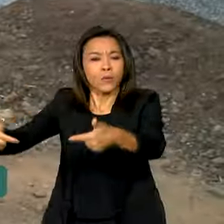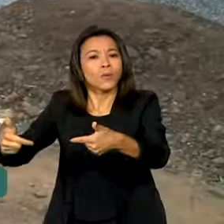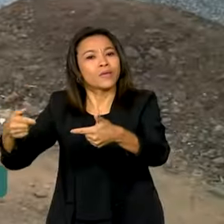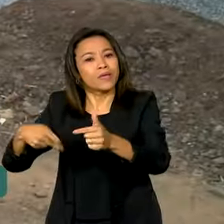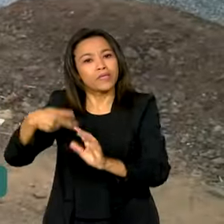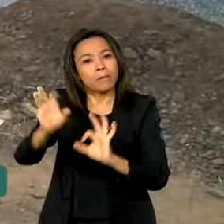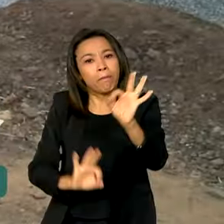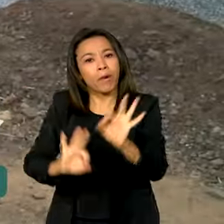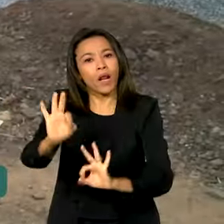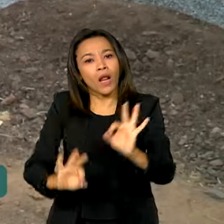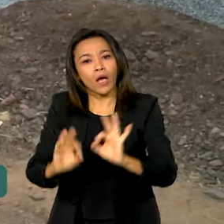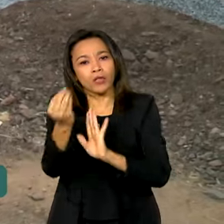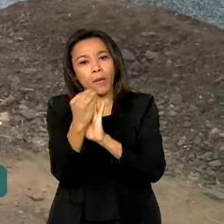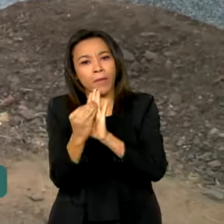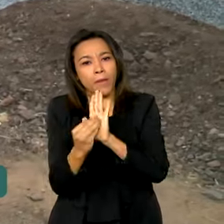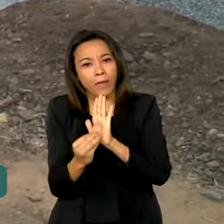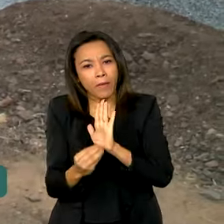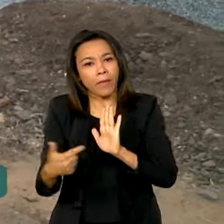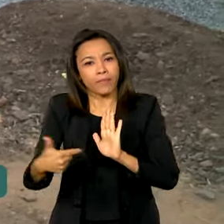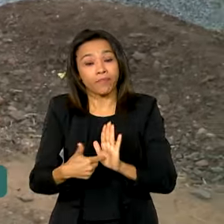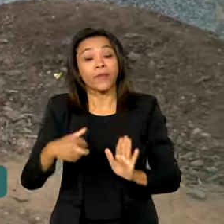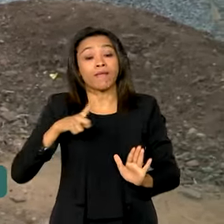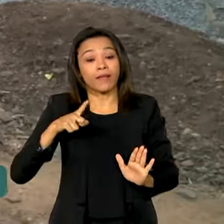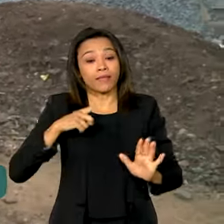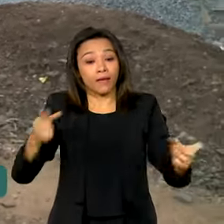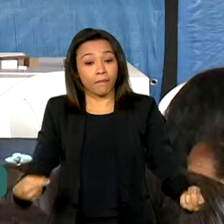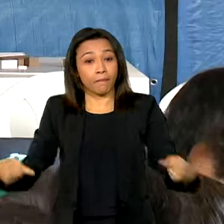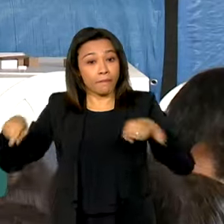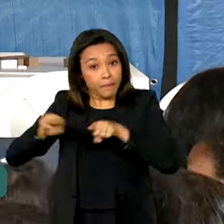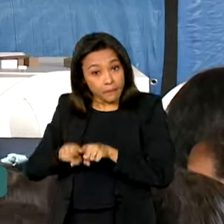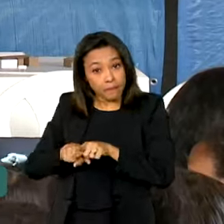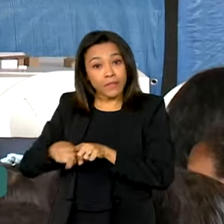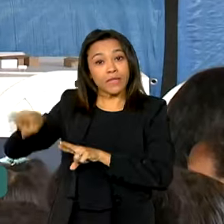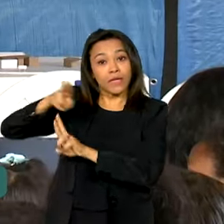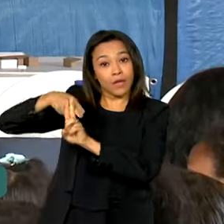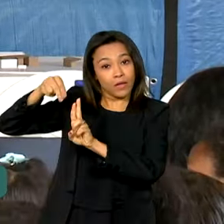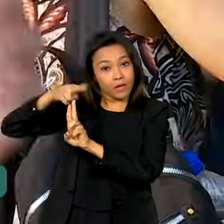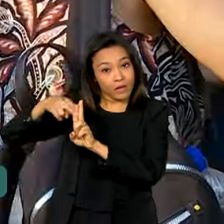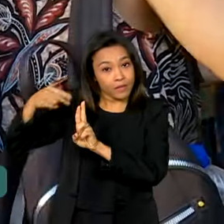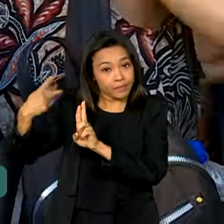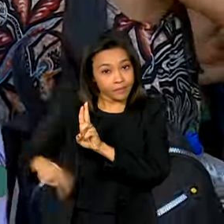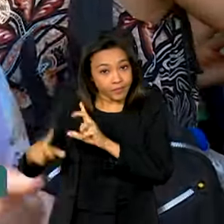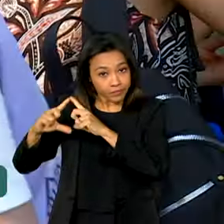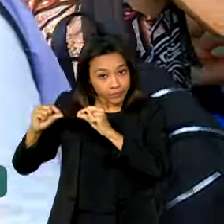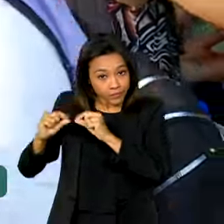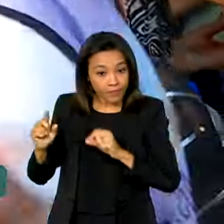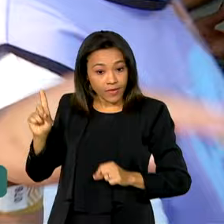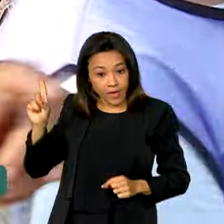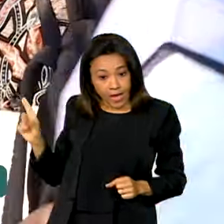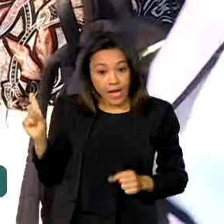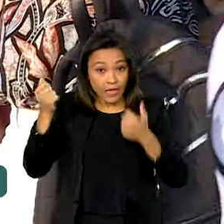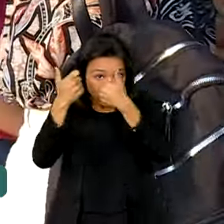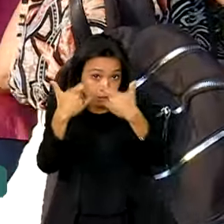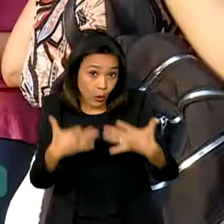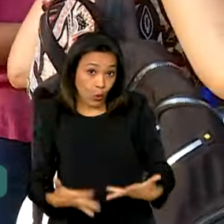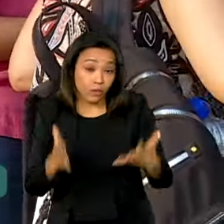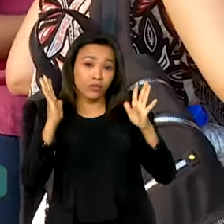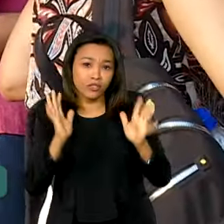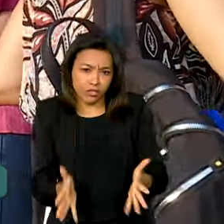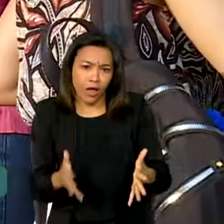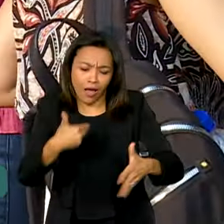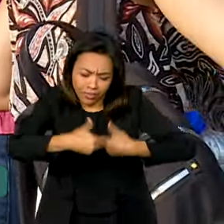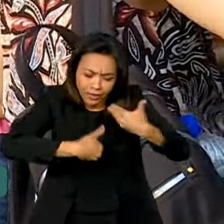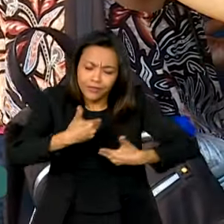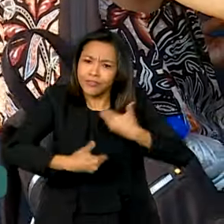Viva. As ações serão desenvolvidas com a parceria da Universidade de Brasília. A Jaine conta que já começou a ser